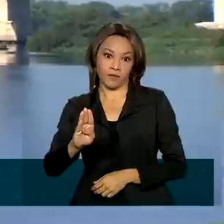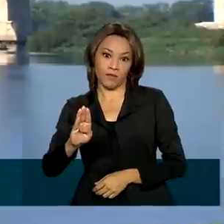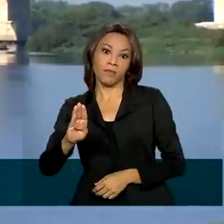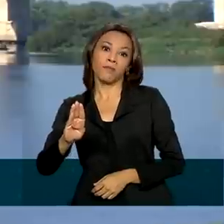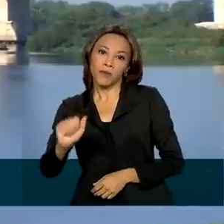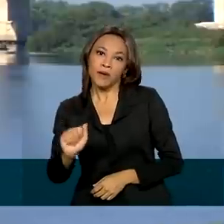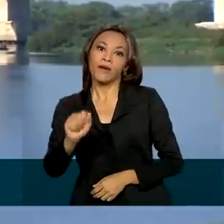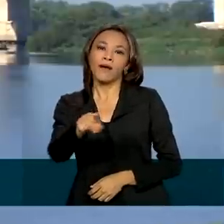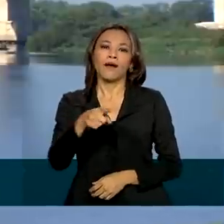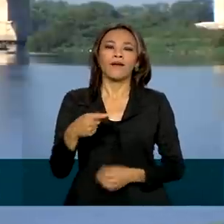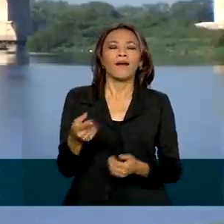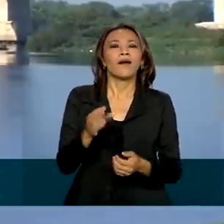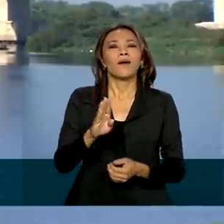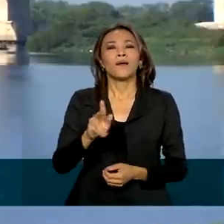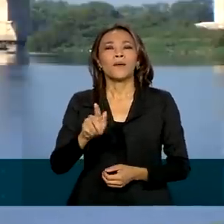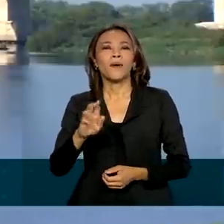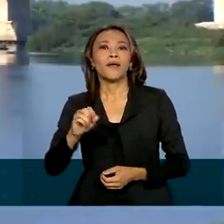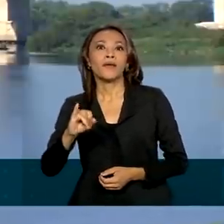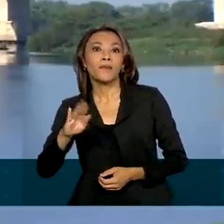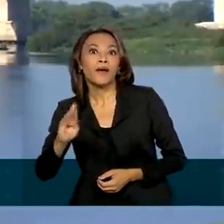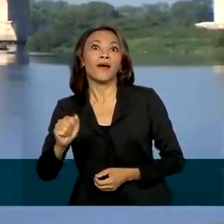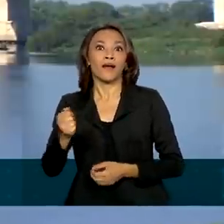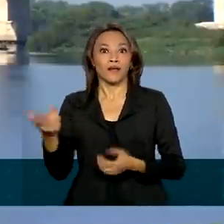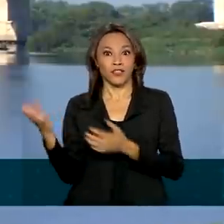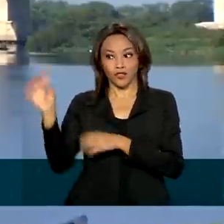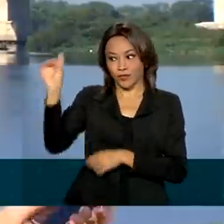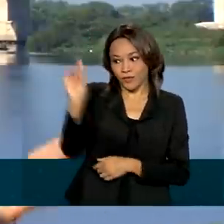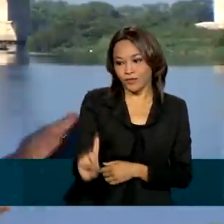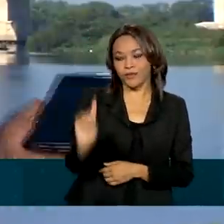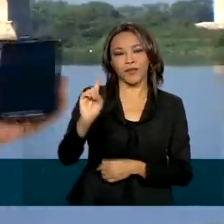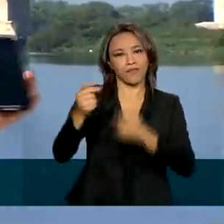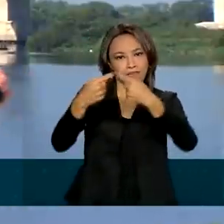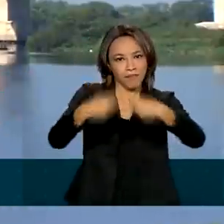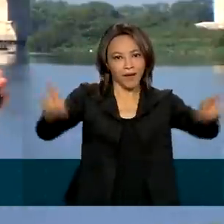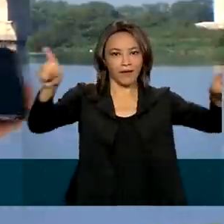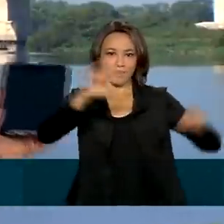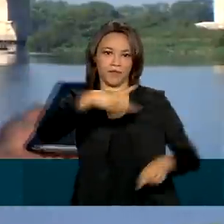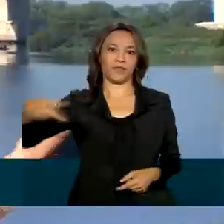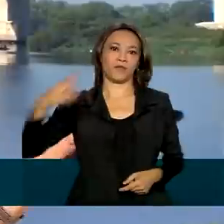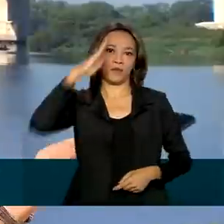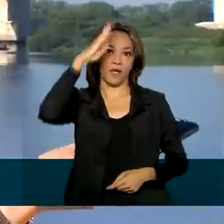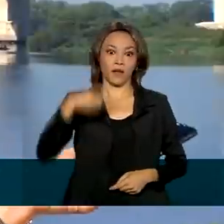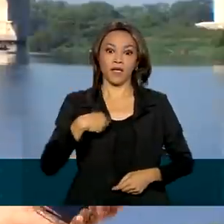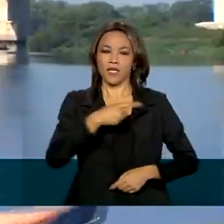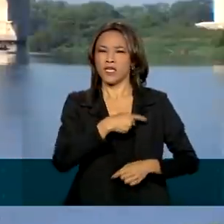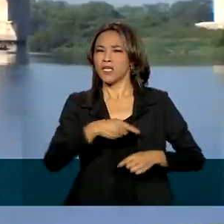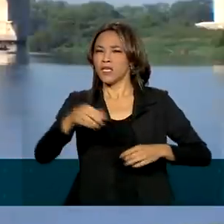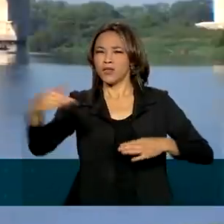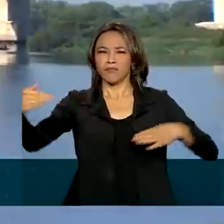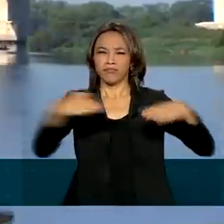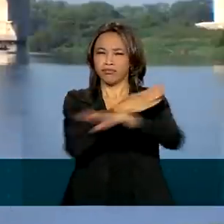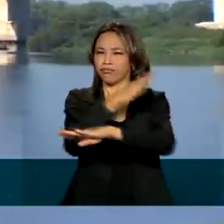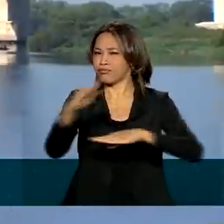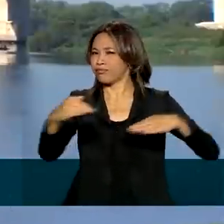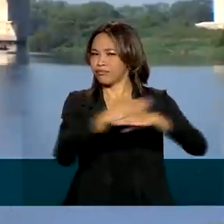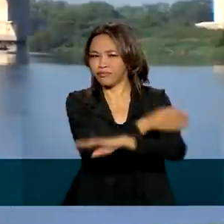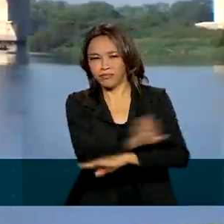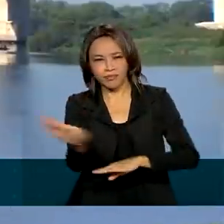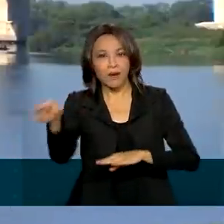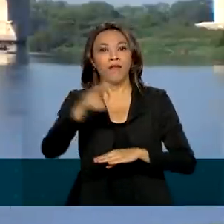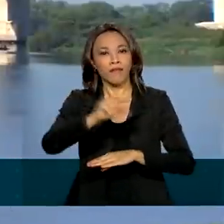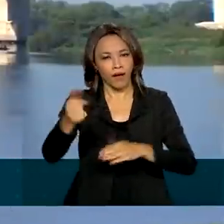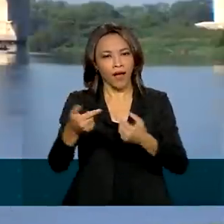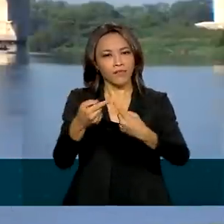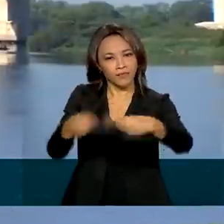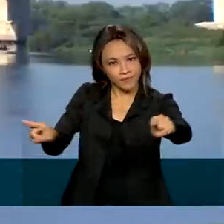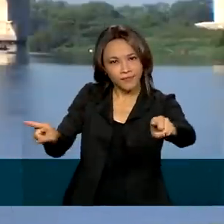da manhã, com a chegada do presidente Jair Bolsonaro. E a abertura ao tráfego aqui na ponte vai ocorrer logo em seguida ao evento.